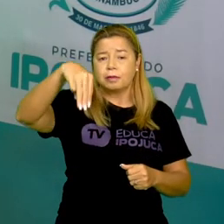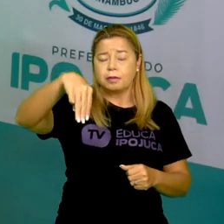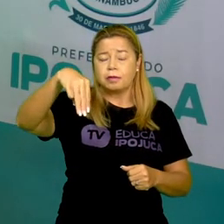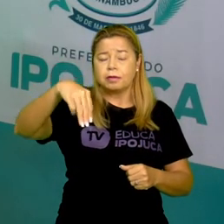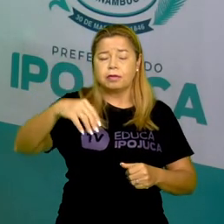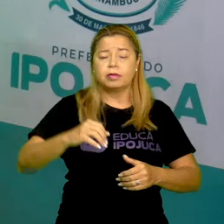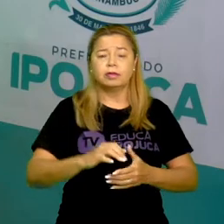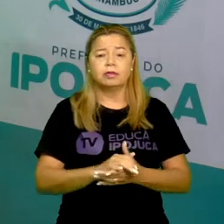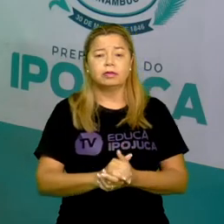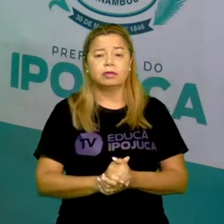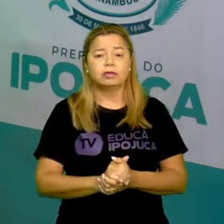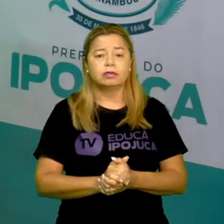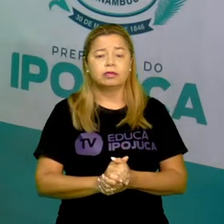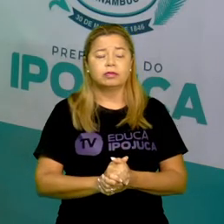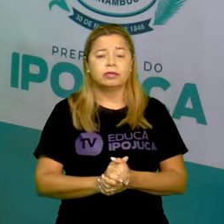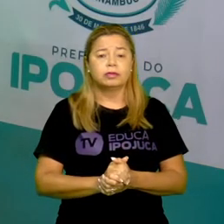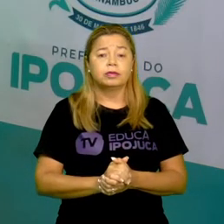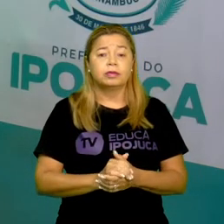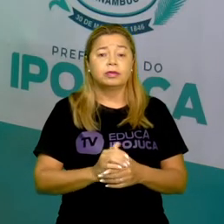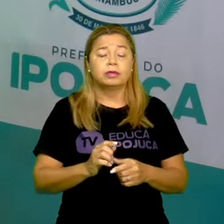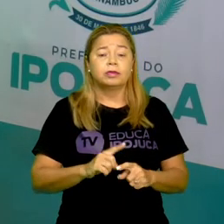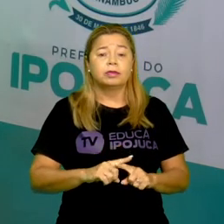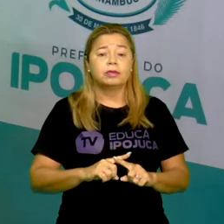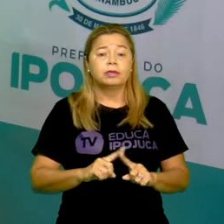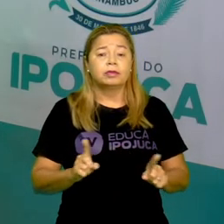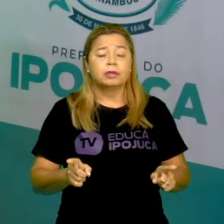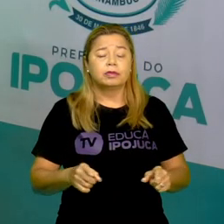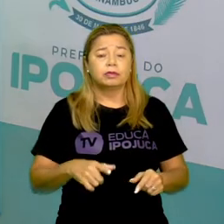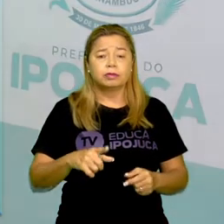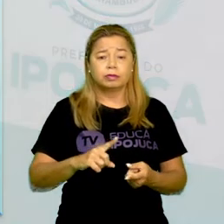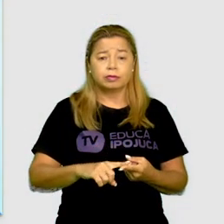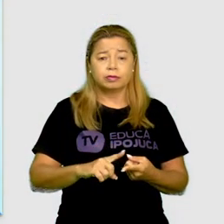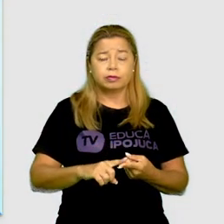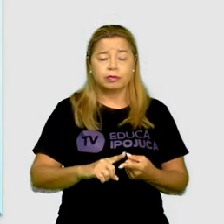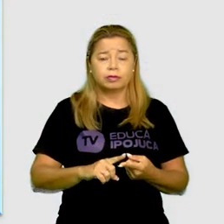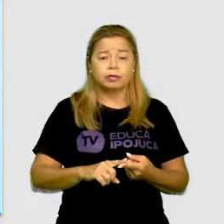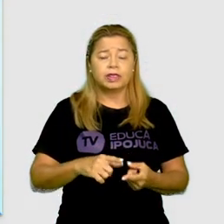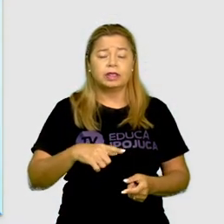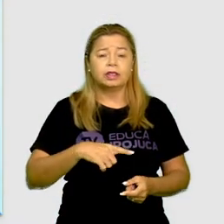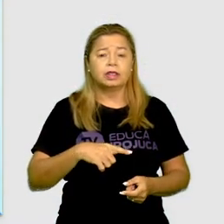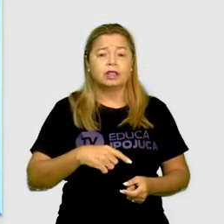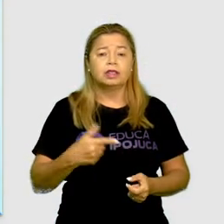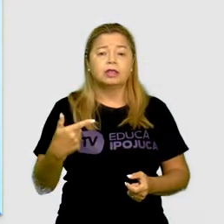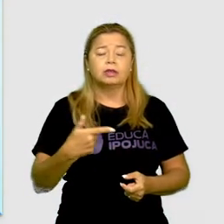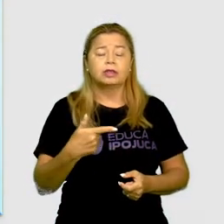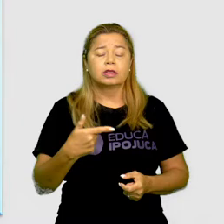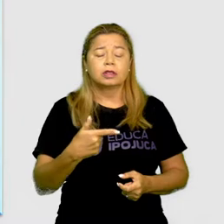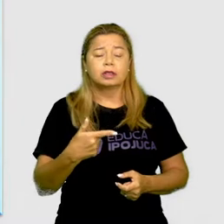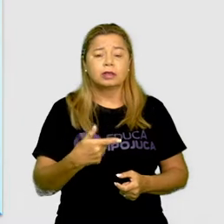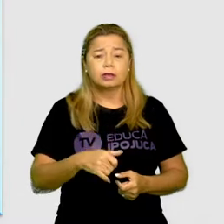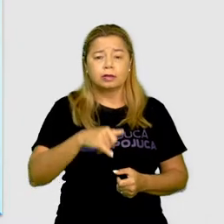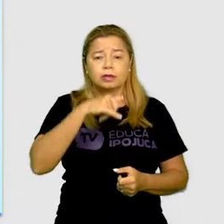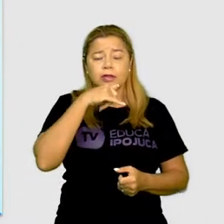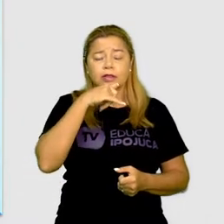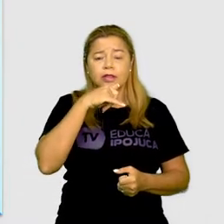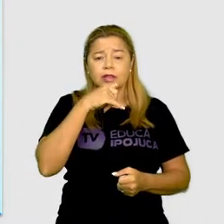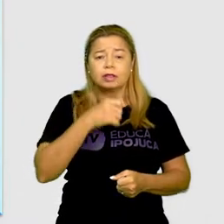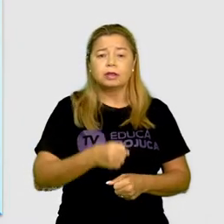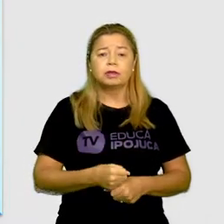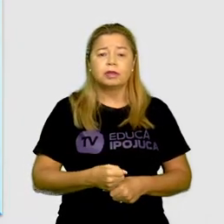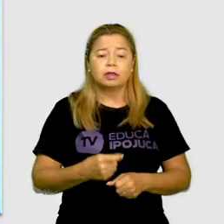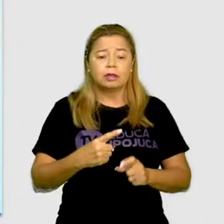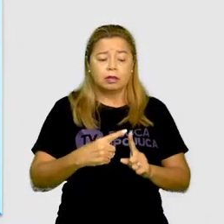Além disso, a gente tem aqui, segundo exemplo, a temperatura. E a